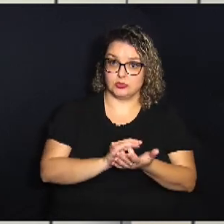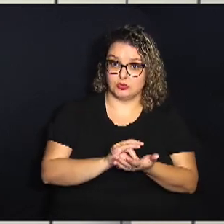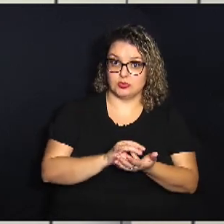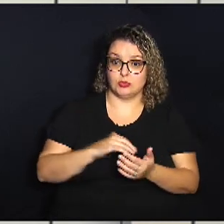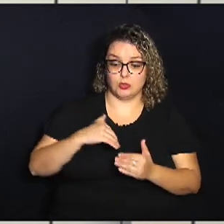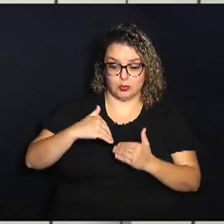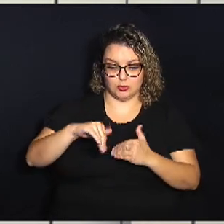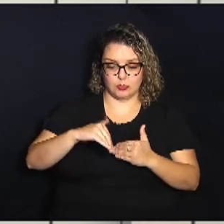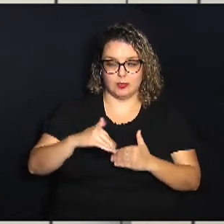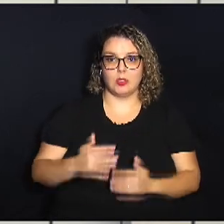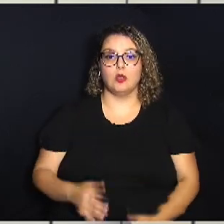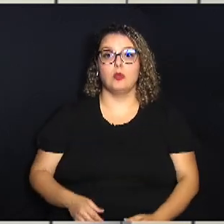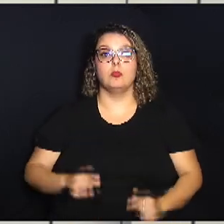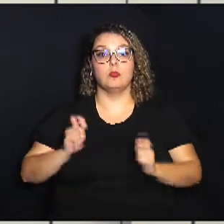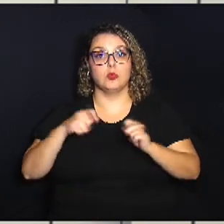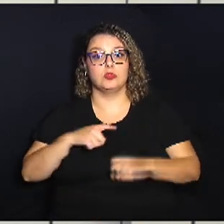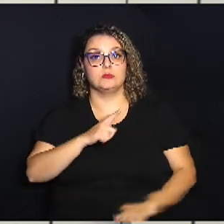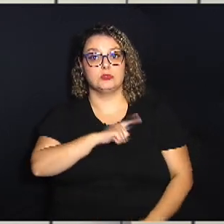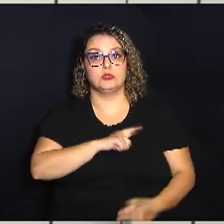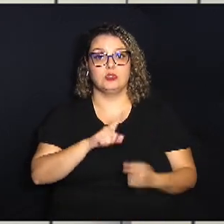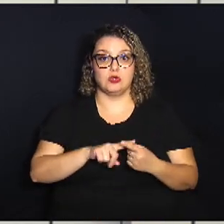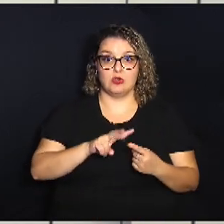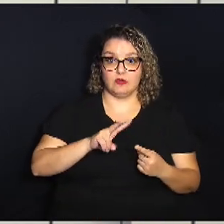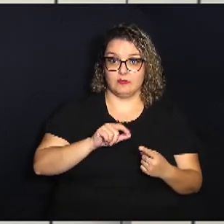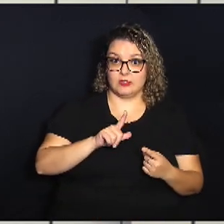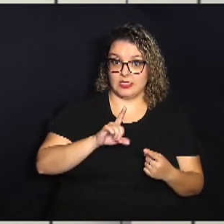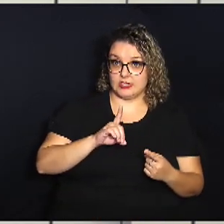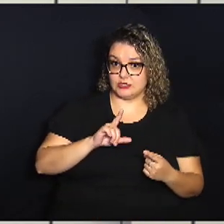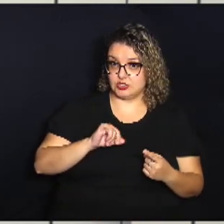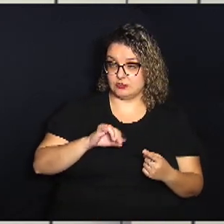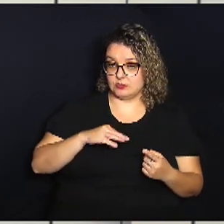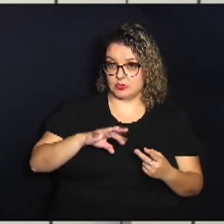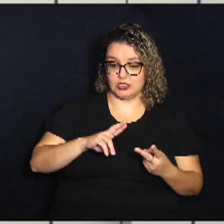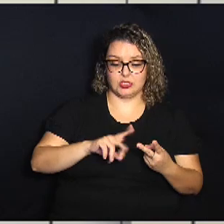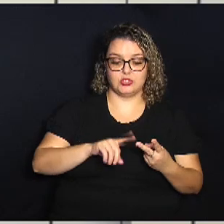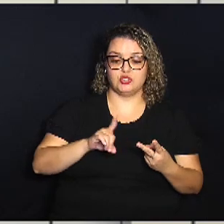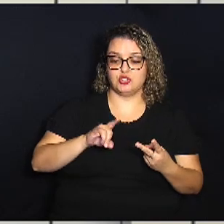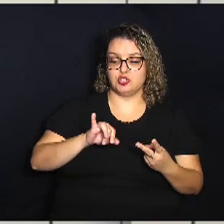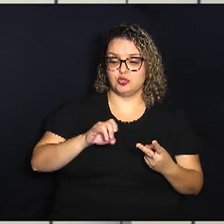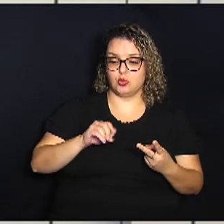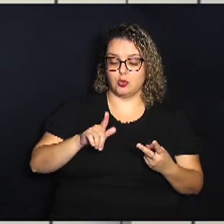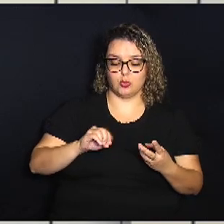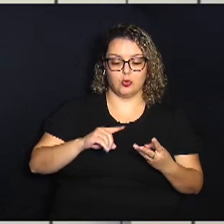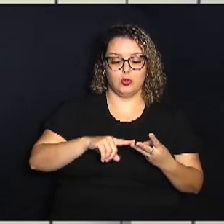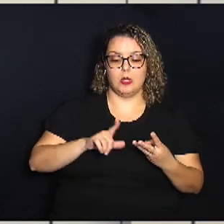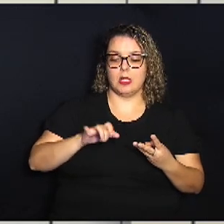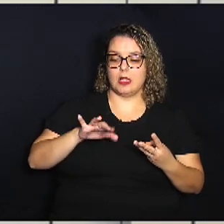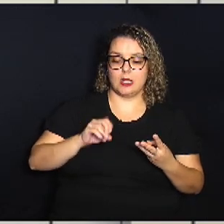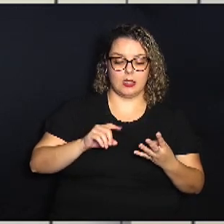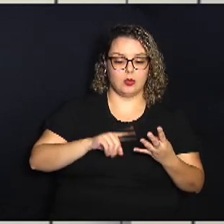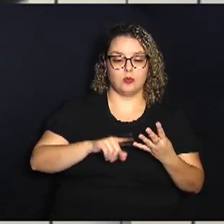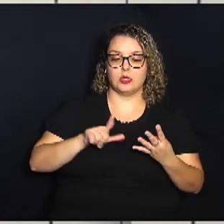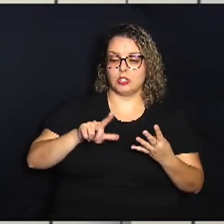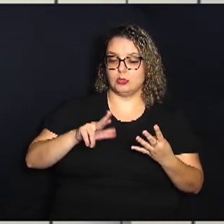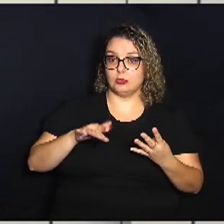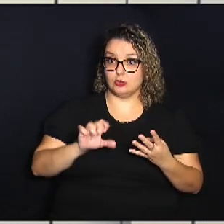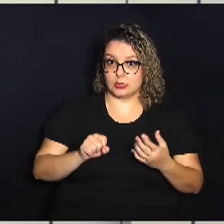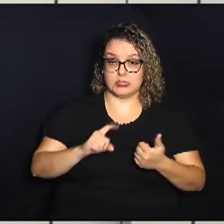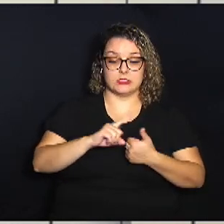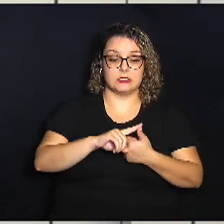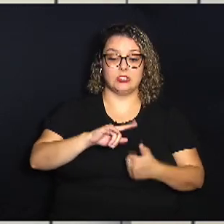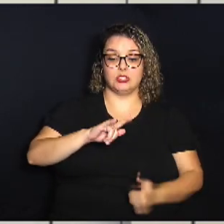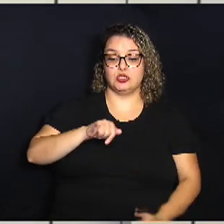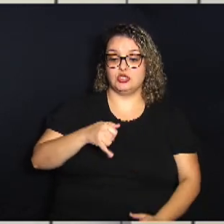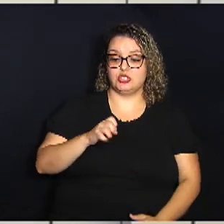campo provável Guarani então tem Vladimir no gol Diogo Matheus na direita Léo Santos e Lucas Adel a dupla de zaga e o